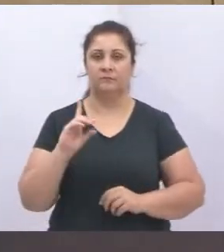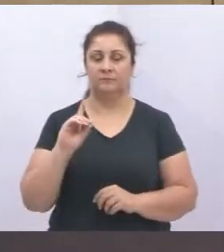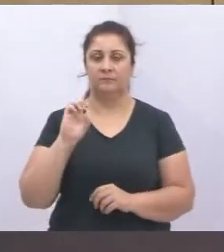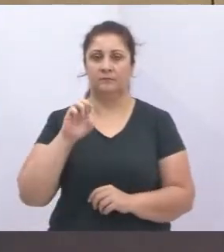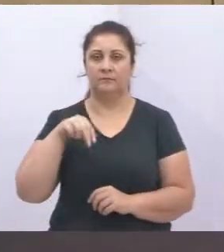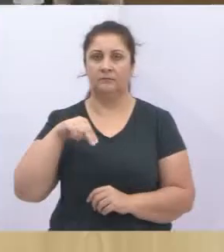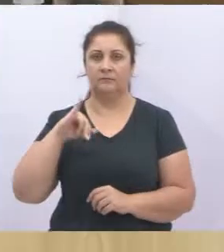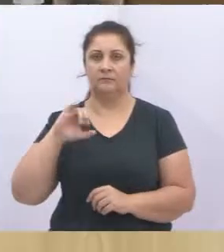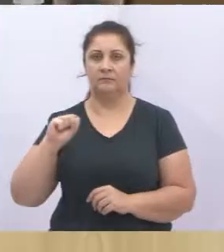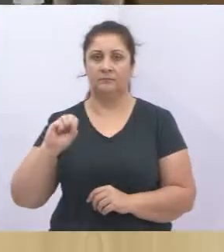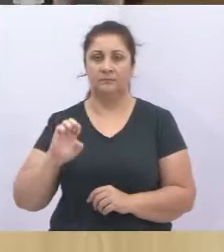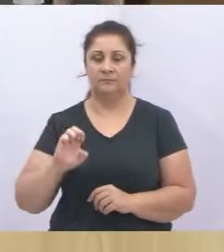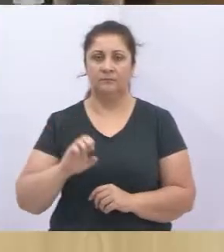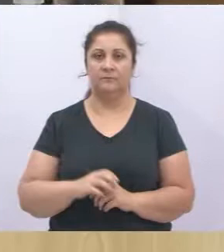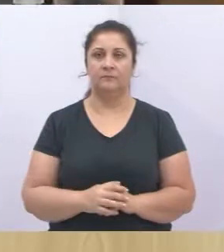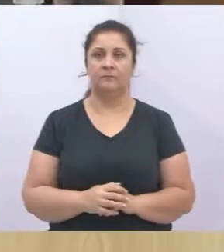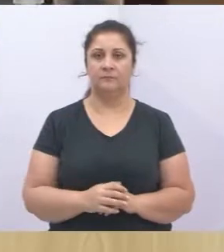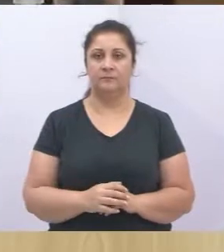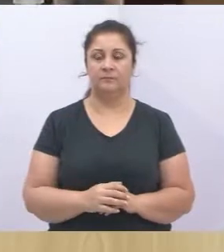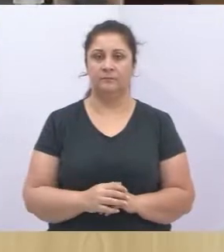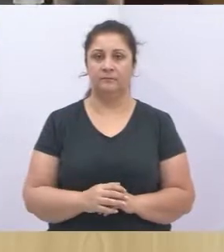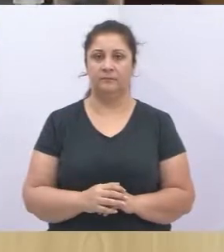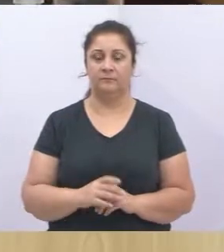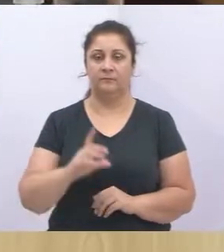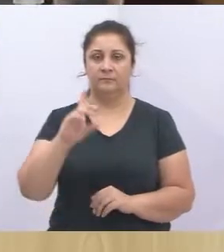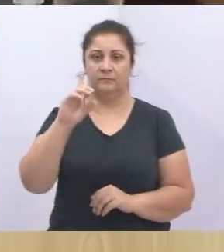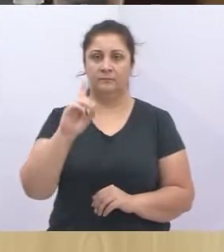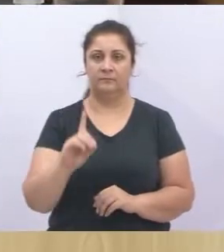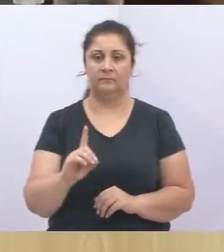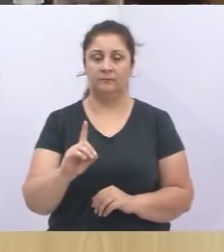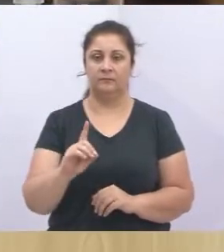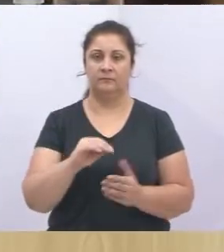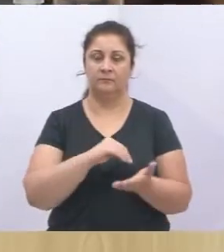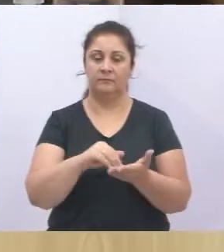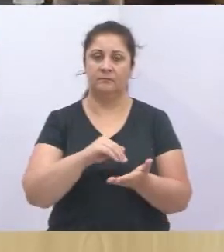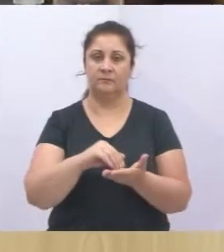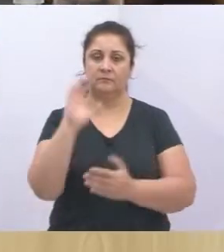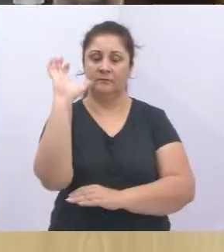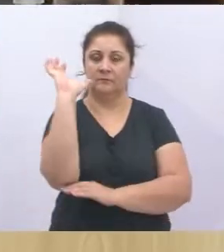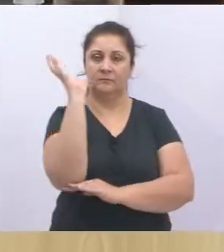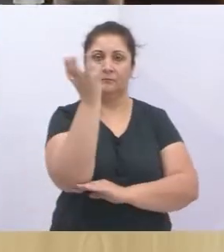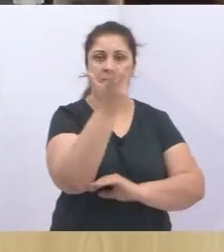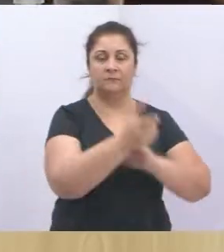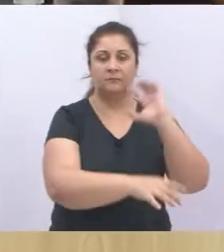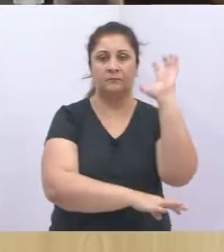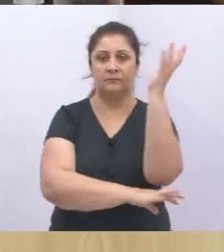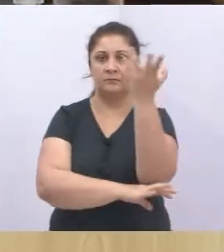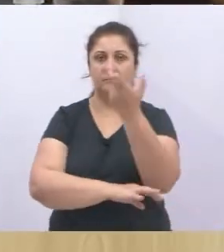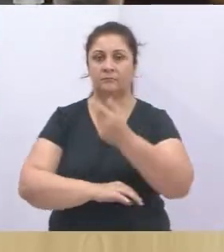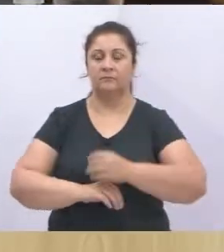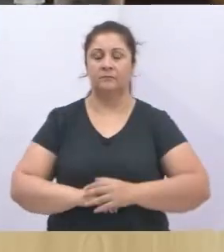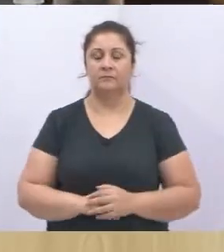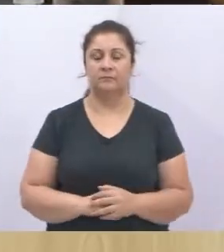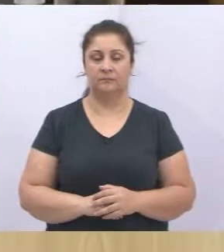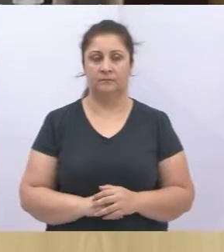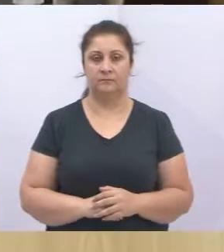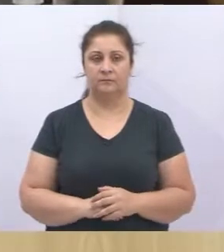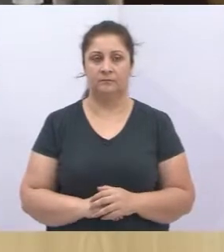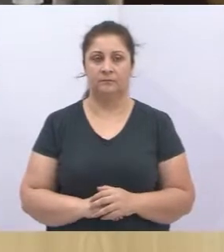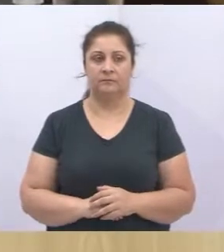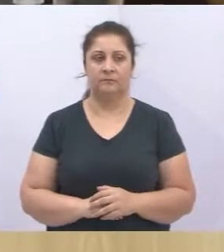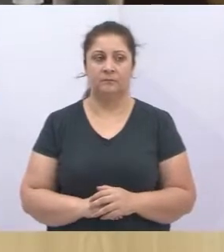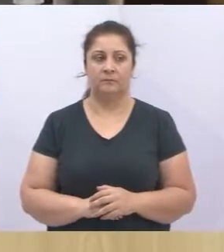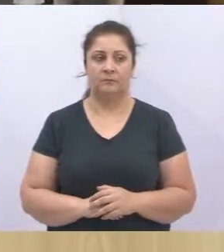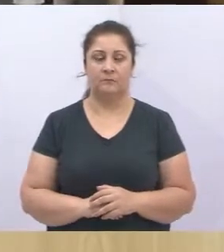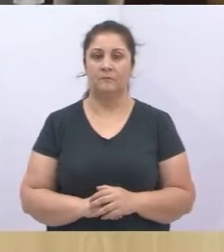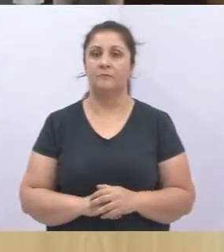Cuba de Moraes Prado, a diretora do Meio Ambiente da Secretaria do Meio Ambiente e Zeladoria Urbana,